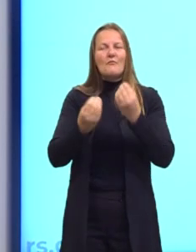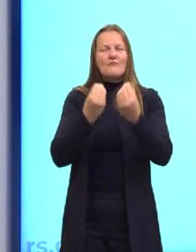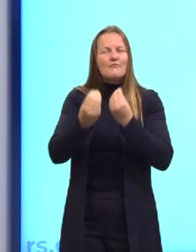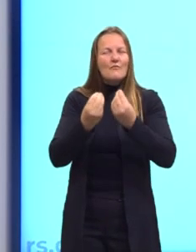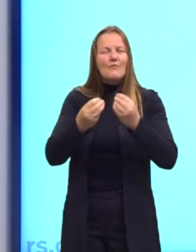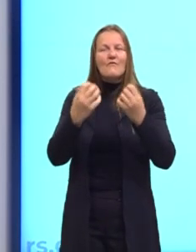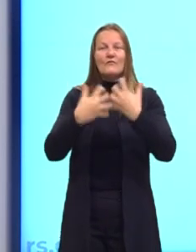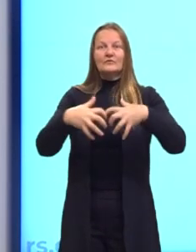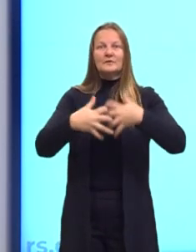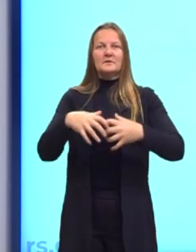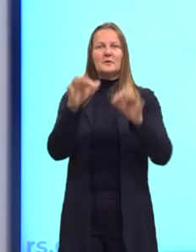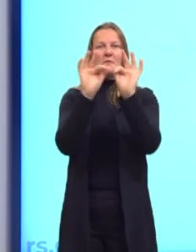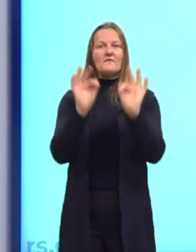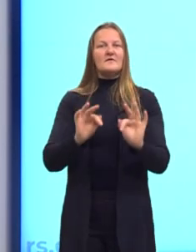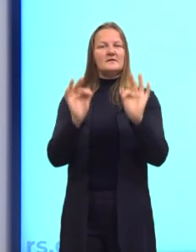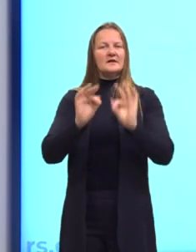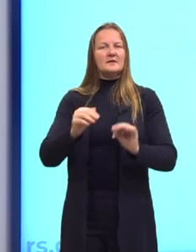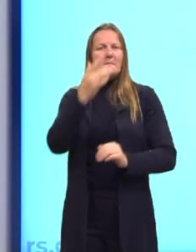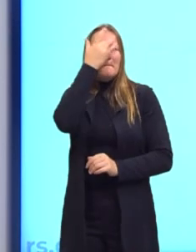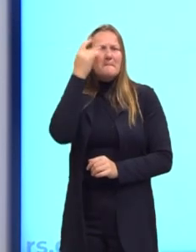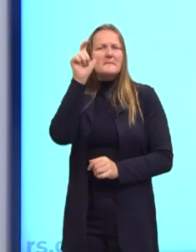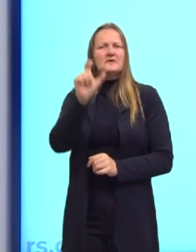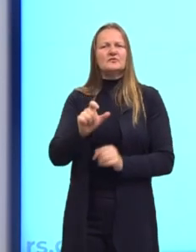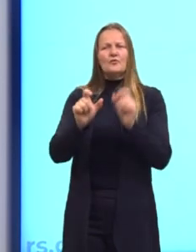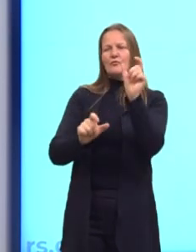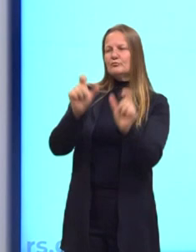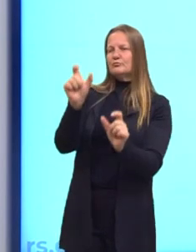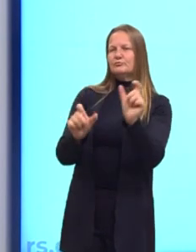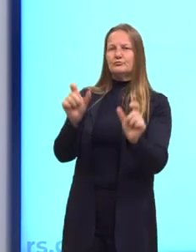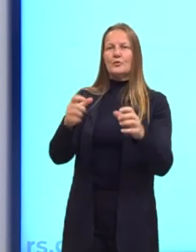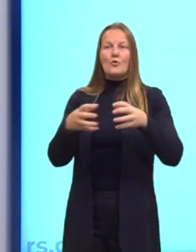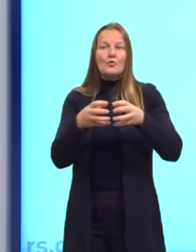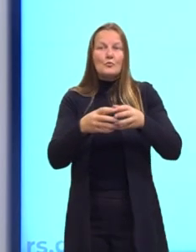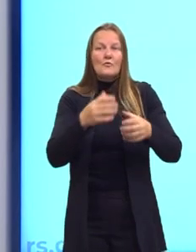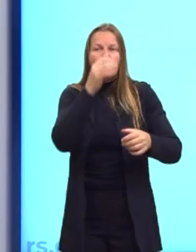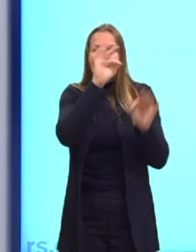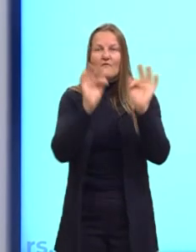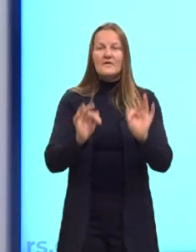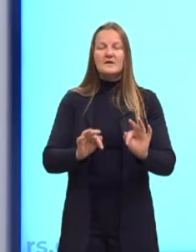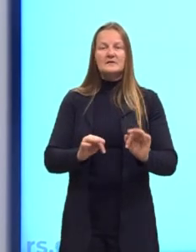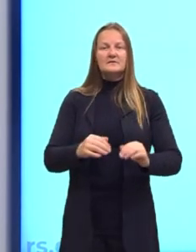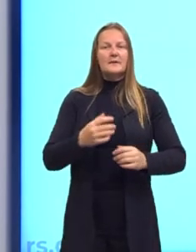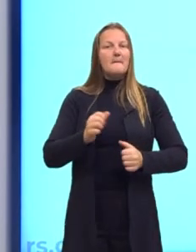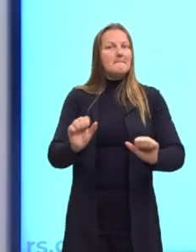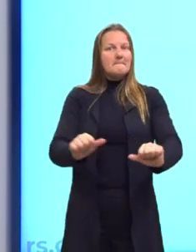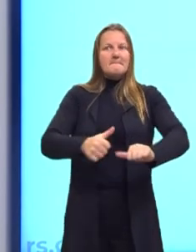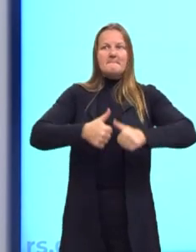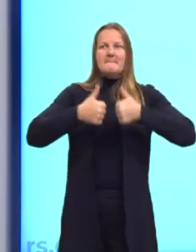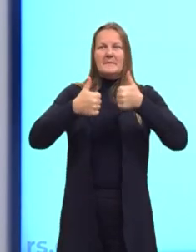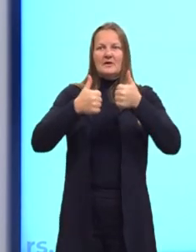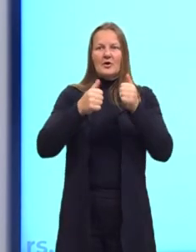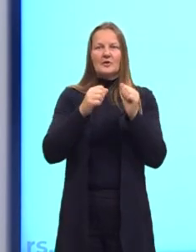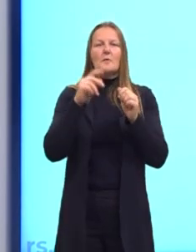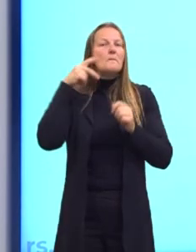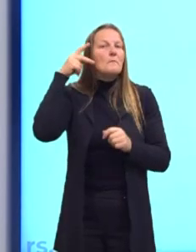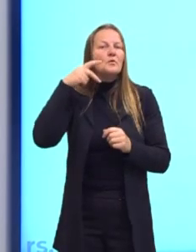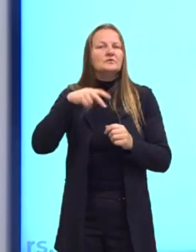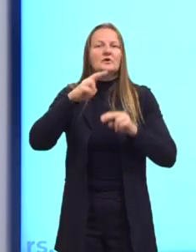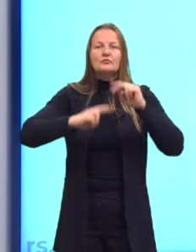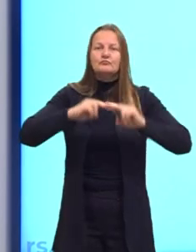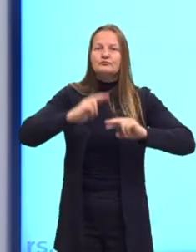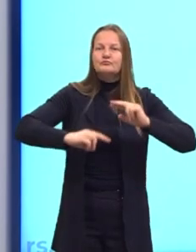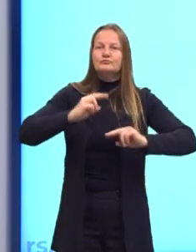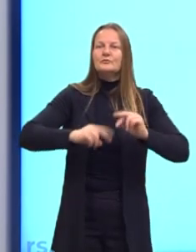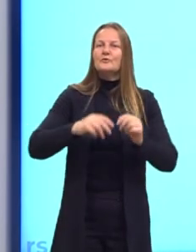interesses das pessoas. Então, quanto mais pessoas forem beneficiadas, essa é a política utilitarista,